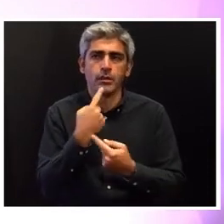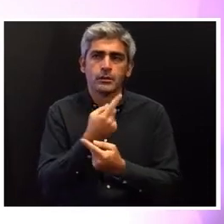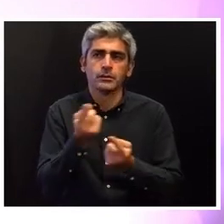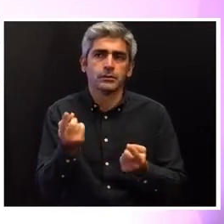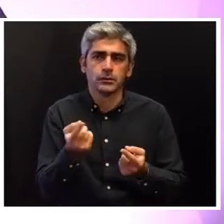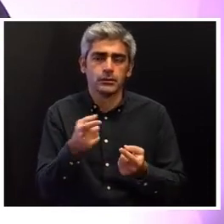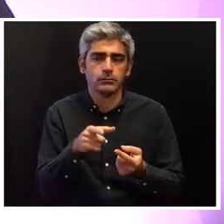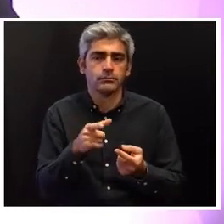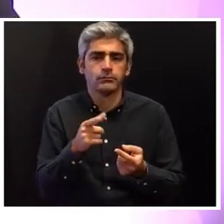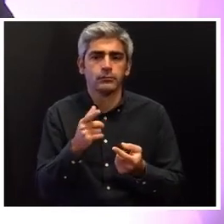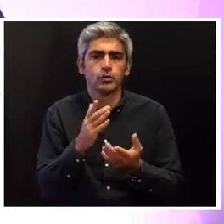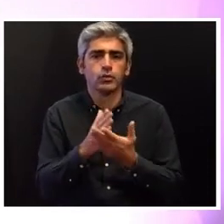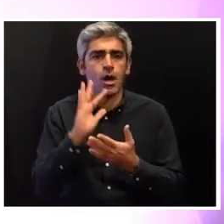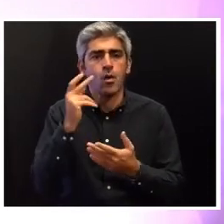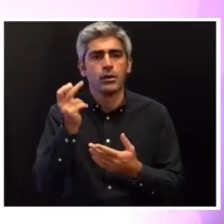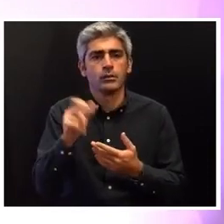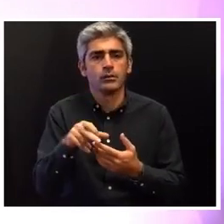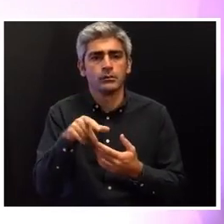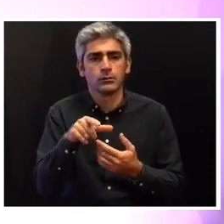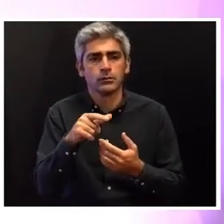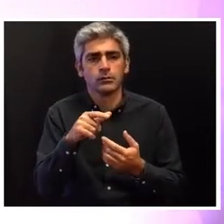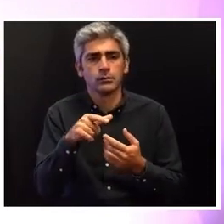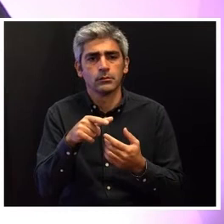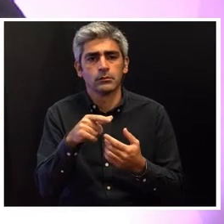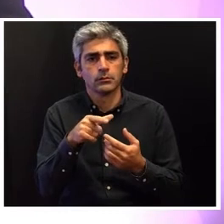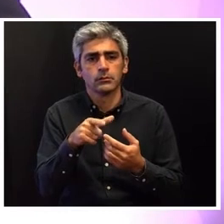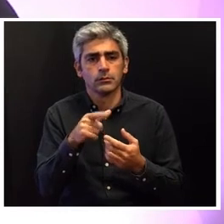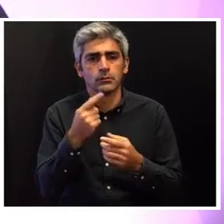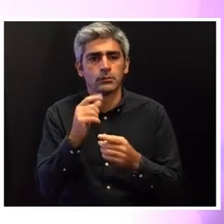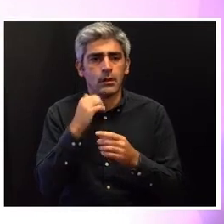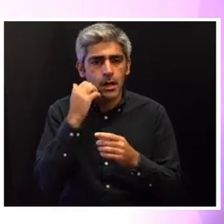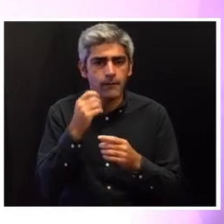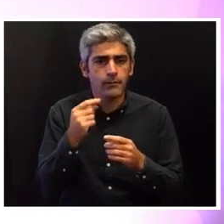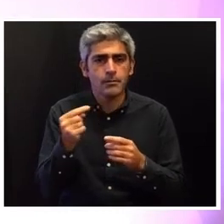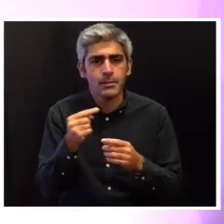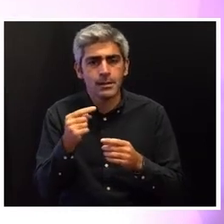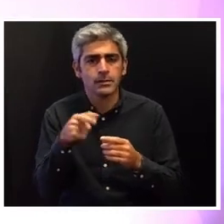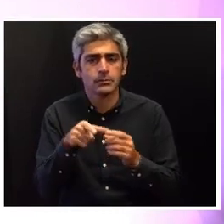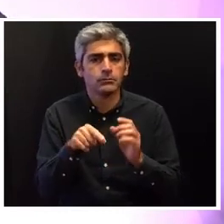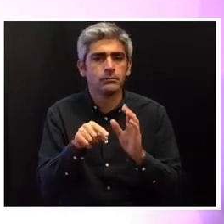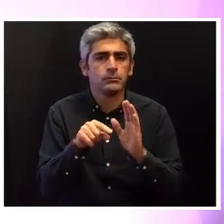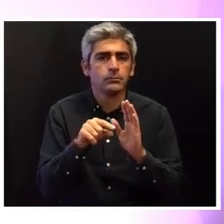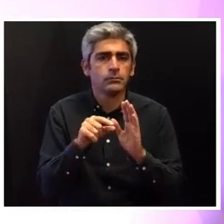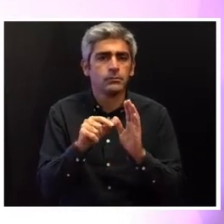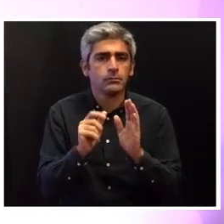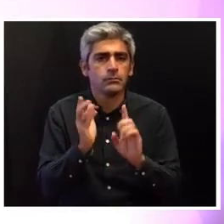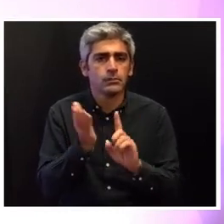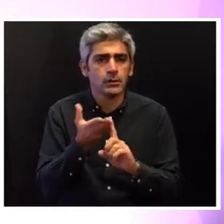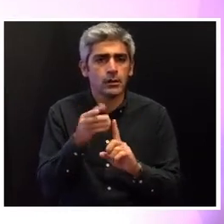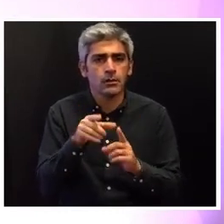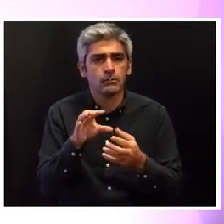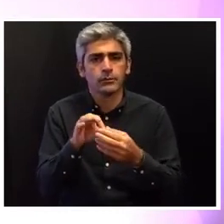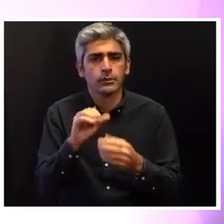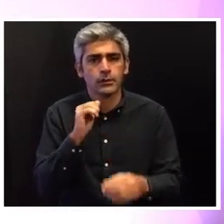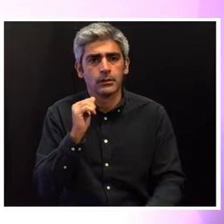que apenas ocorre a agravação do limite mínimo da multura penal aplicável ao crime